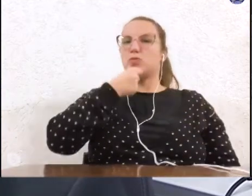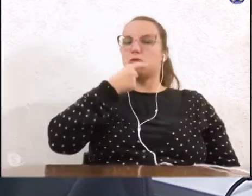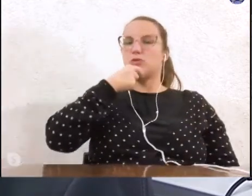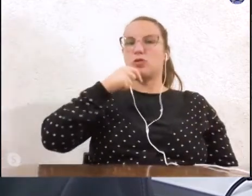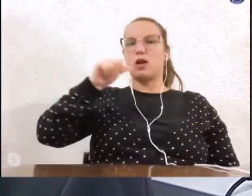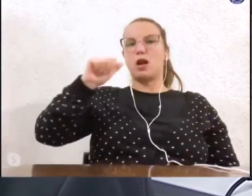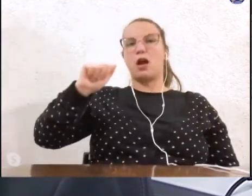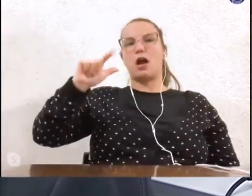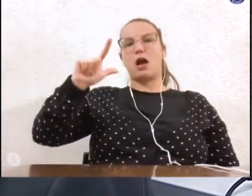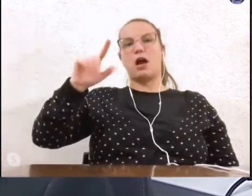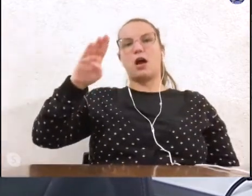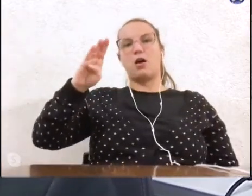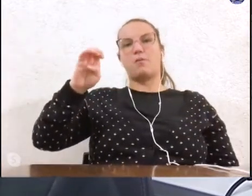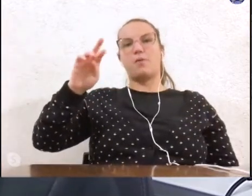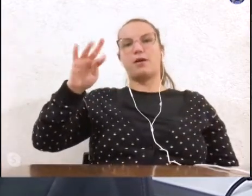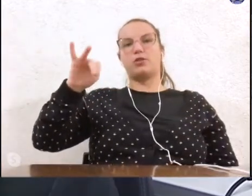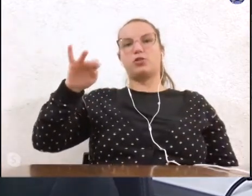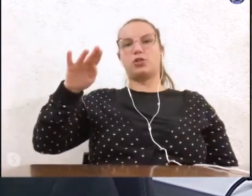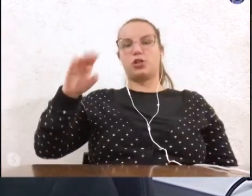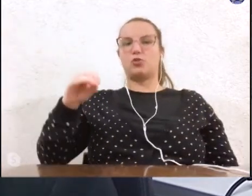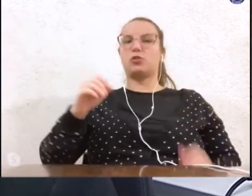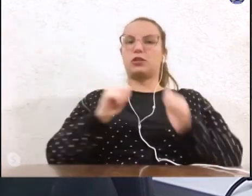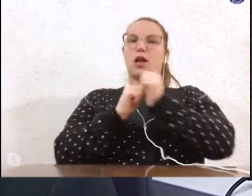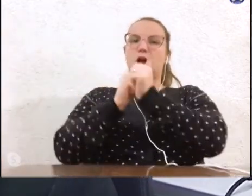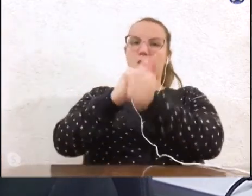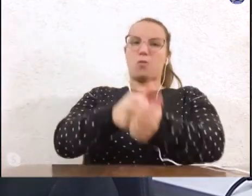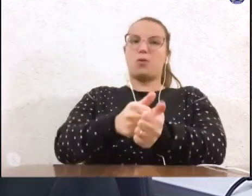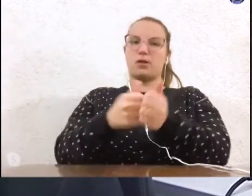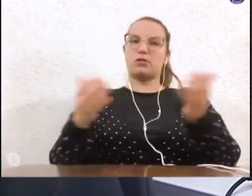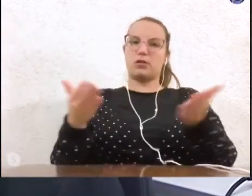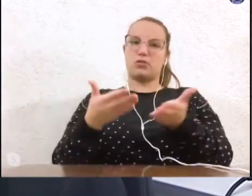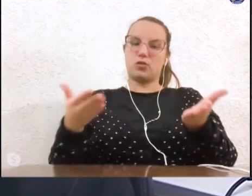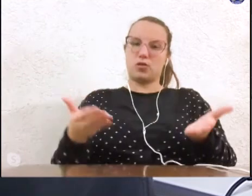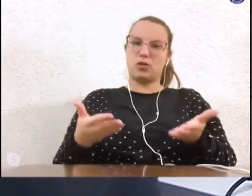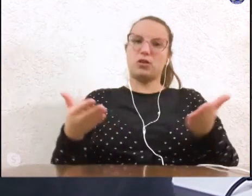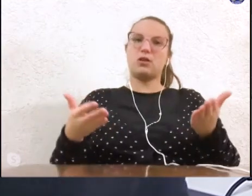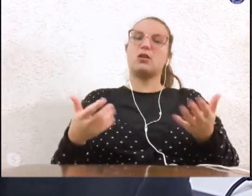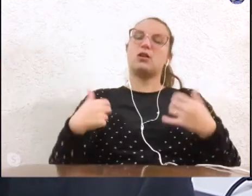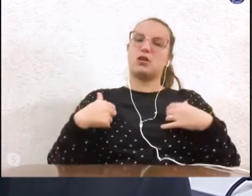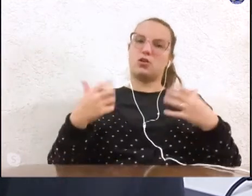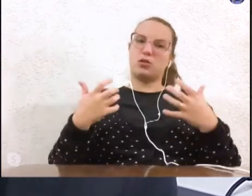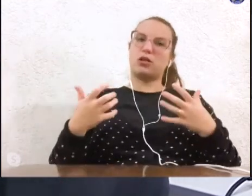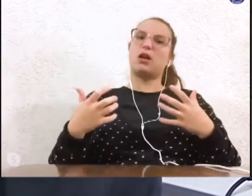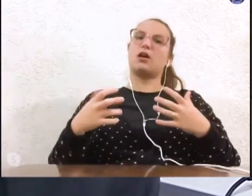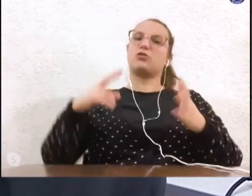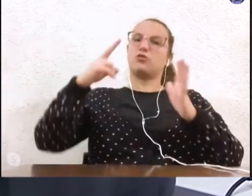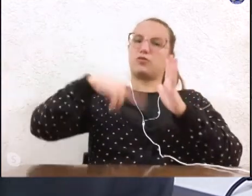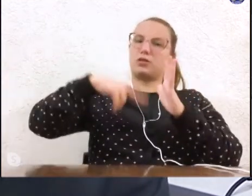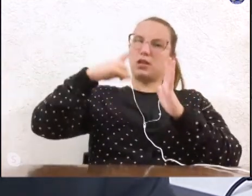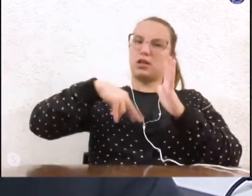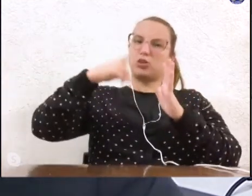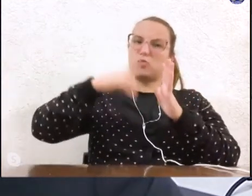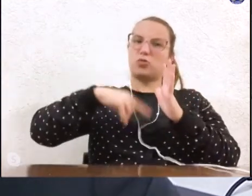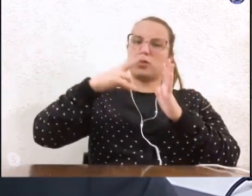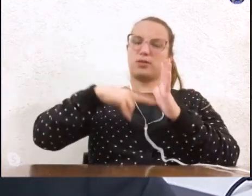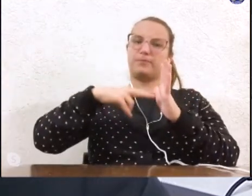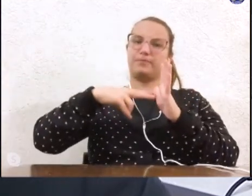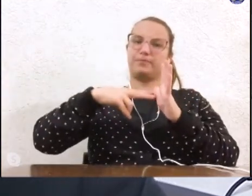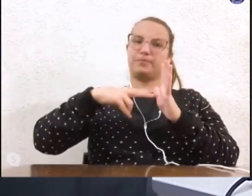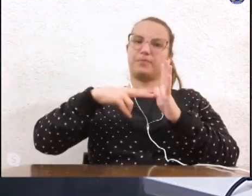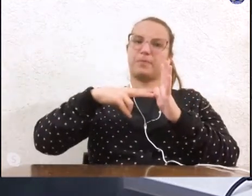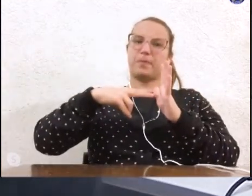que está nos acompanhando nesse momento e queria fazer questão de fazer a leitura aqui da